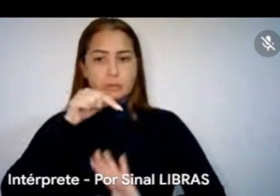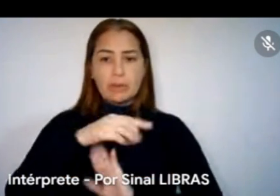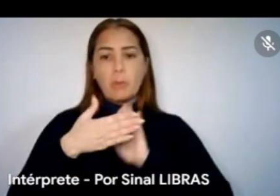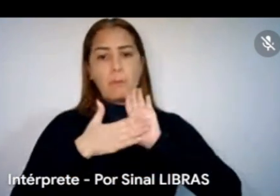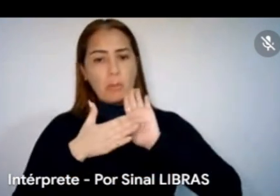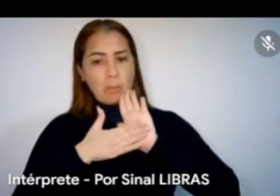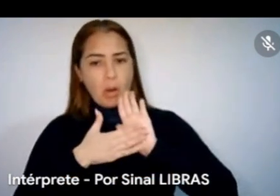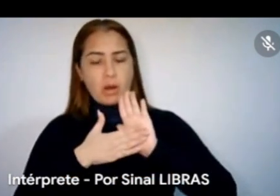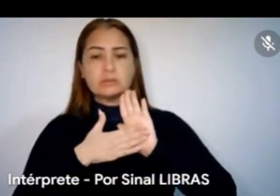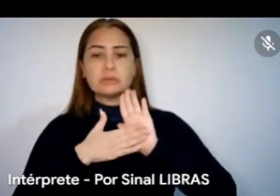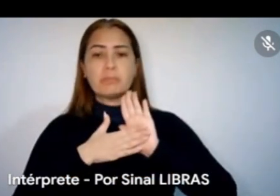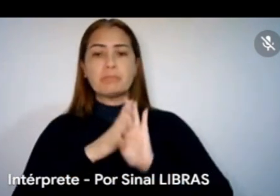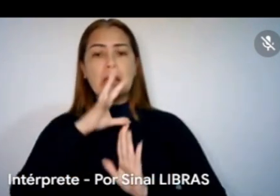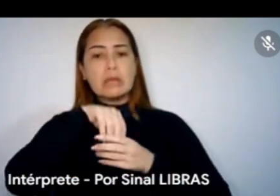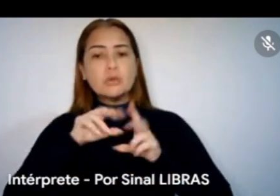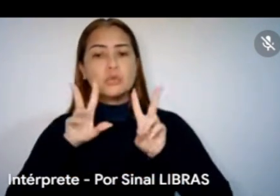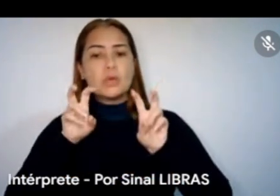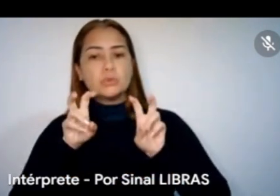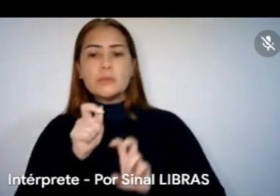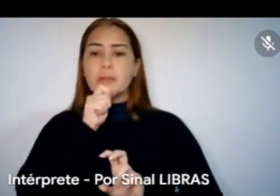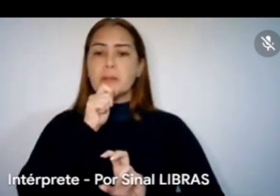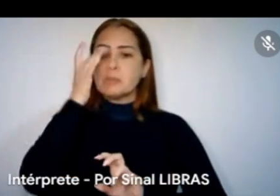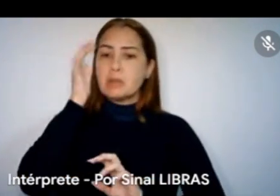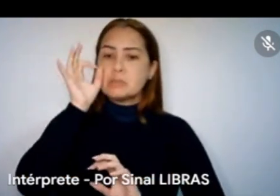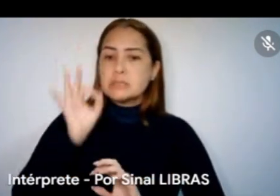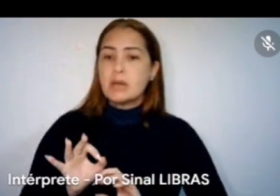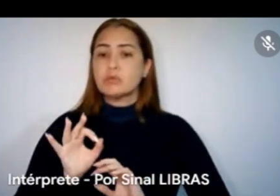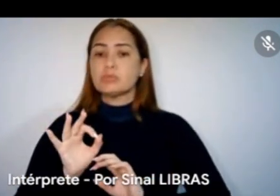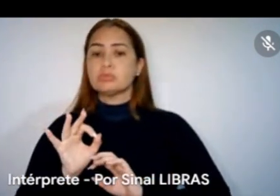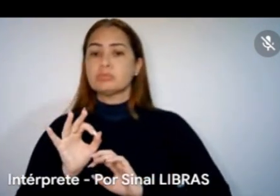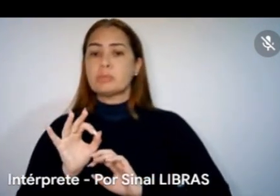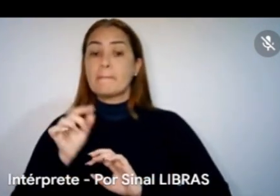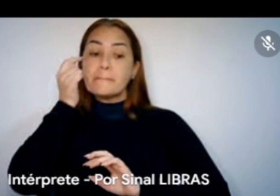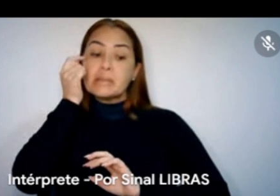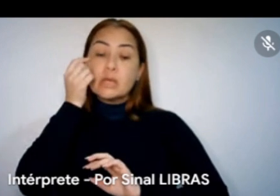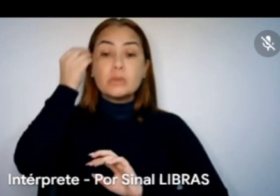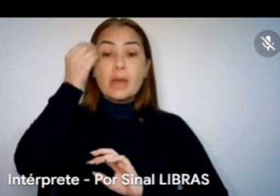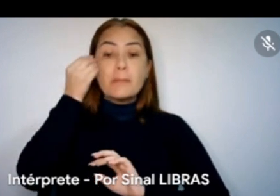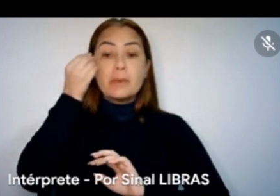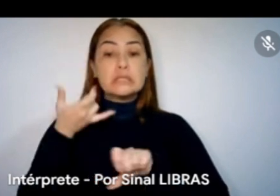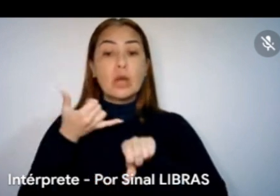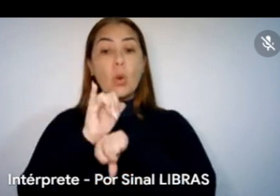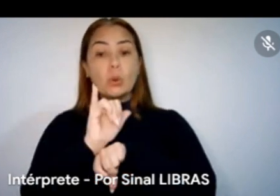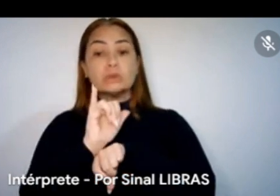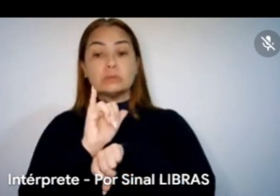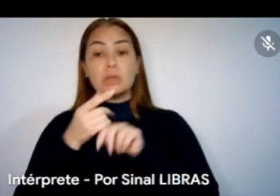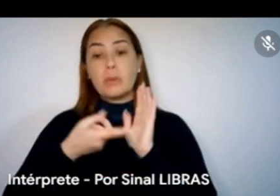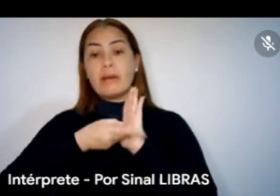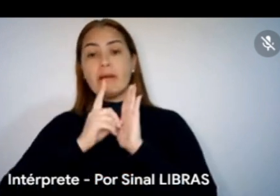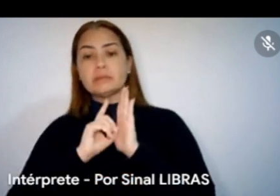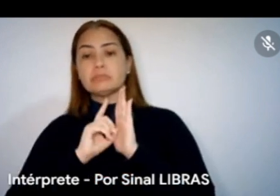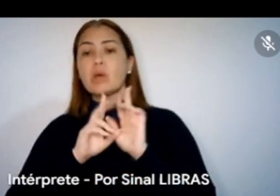campo muito abstrato ainda, dentro de algumas experiências anteriores. Por exemplo, acho que falaram aqui sobre a política de